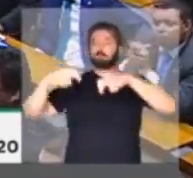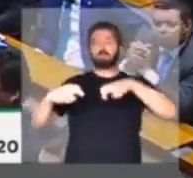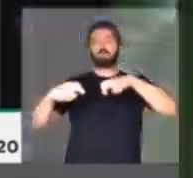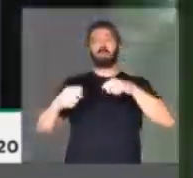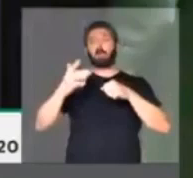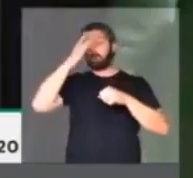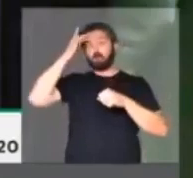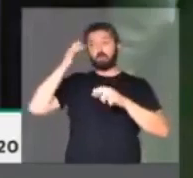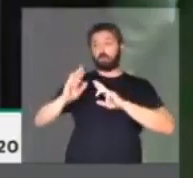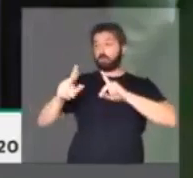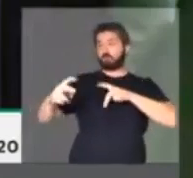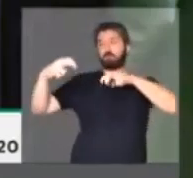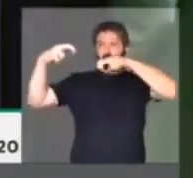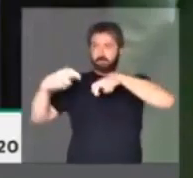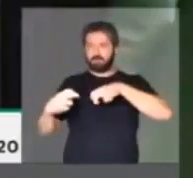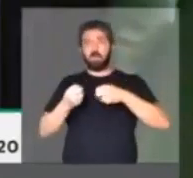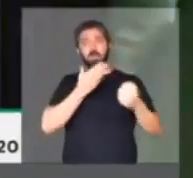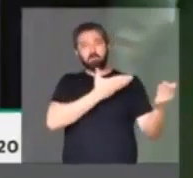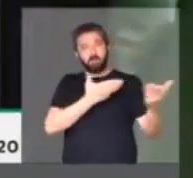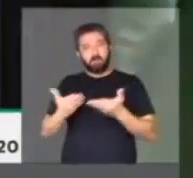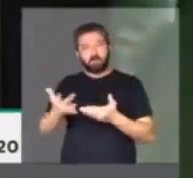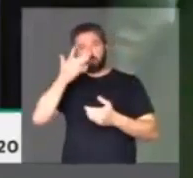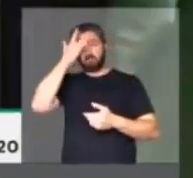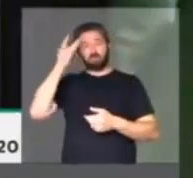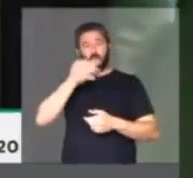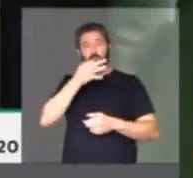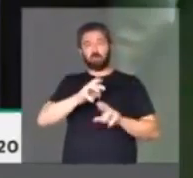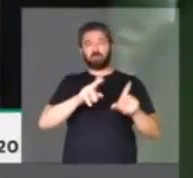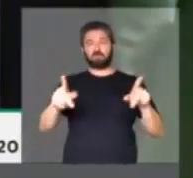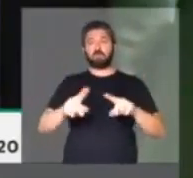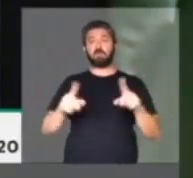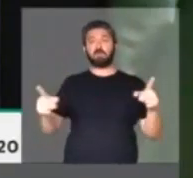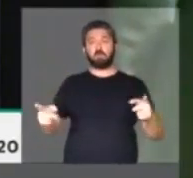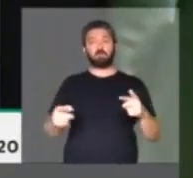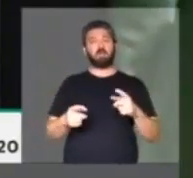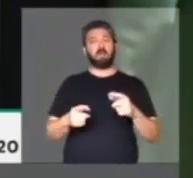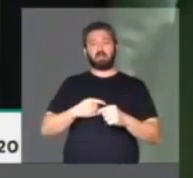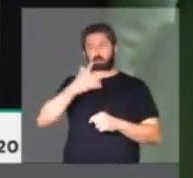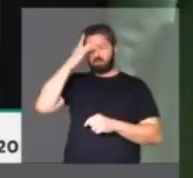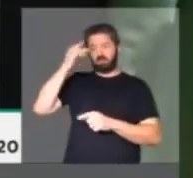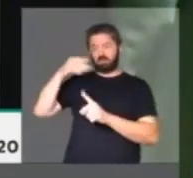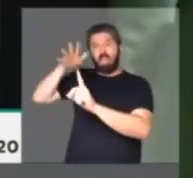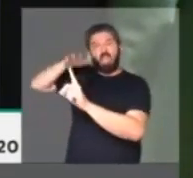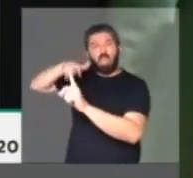principalmente quem é diferente. Sejam bem-vindos os diferentes, mas para fanático não pode ter espaço a essa casa.